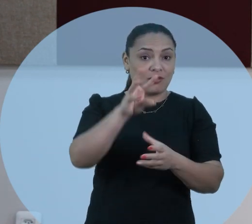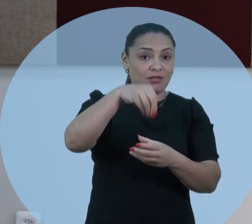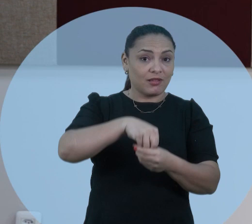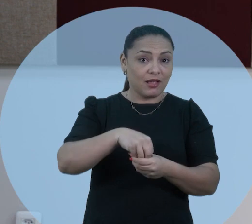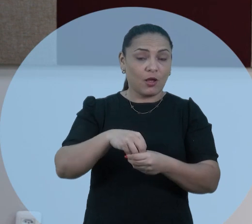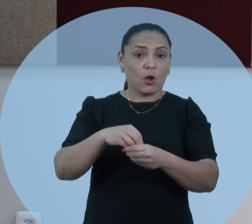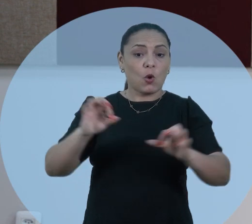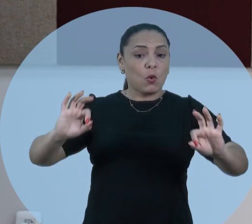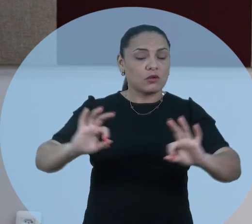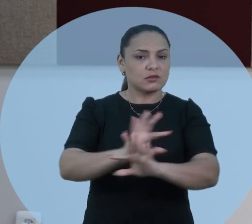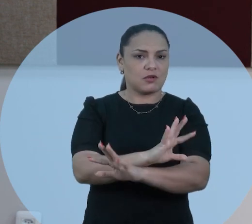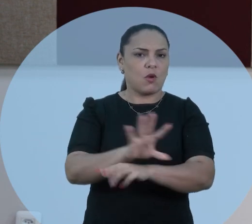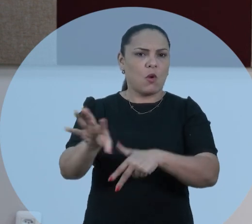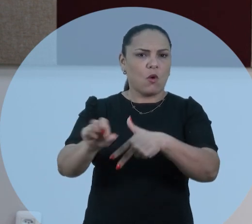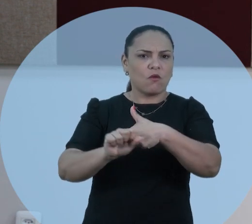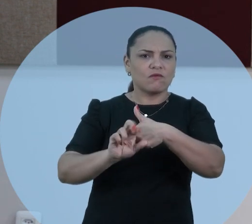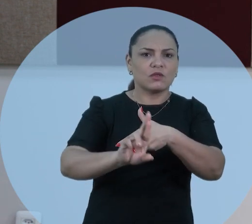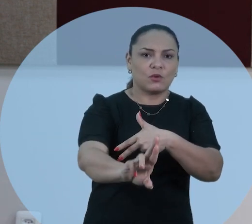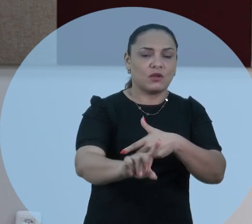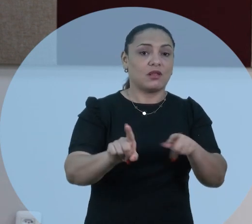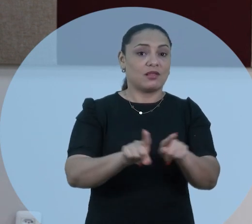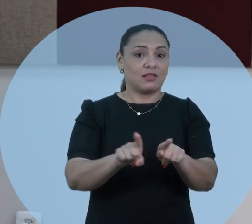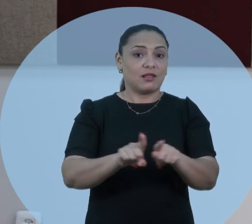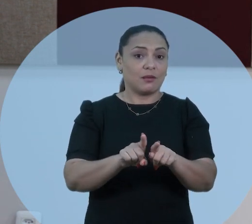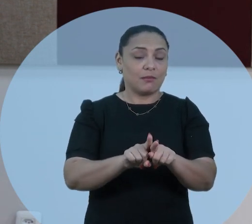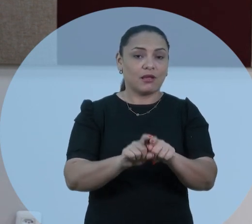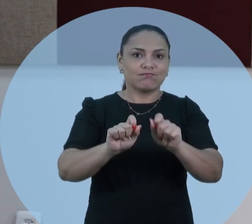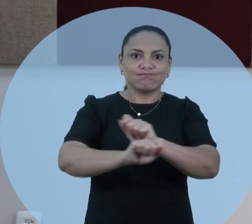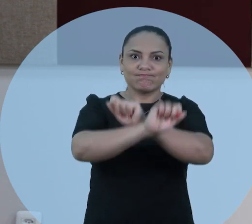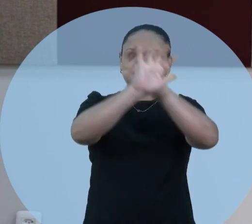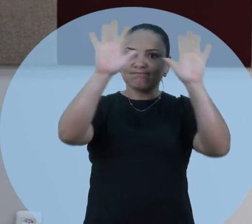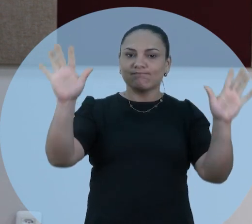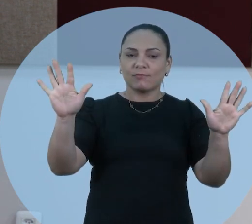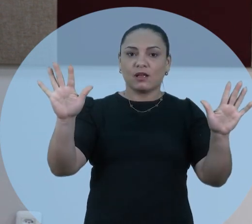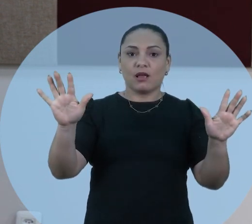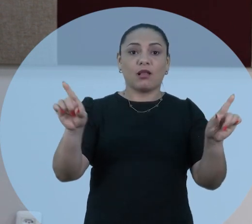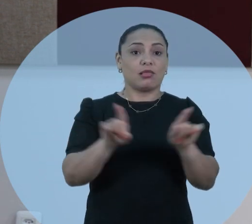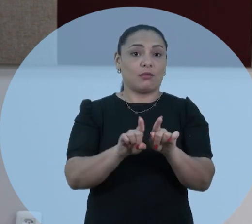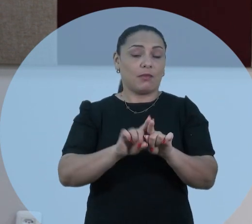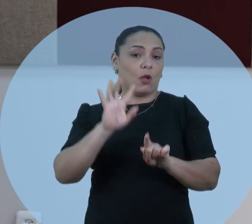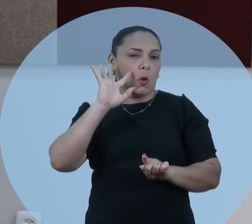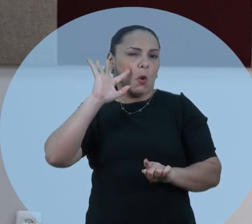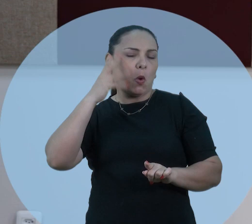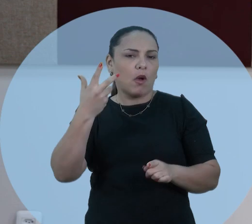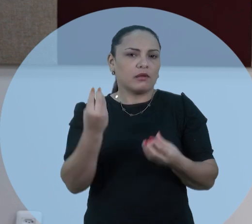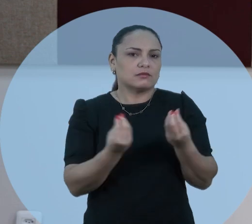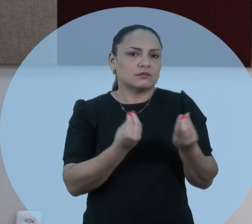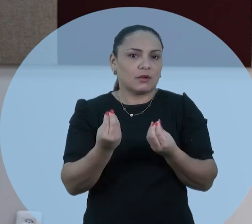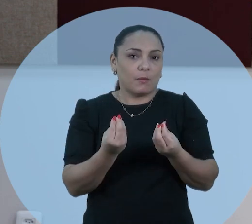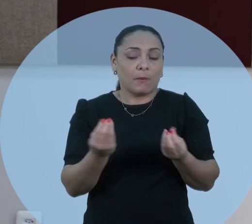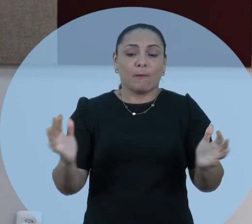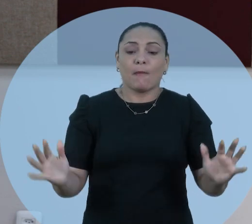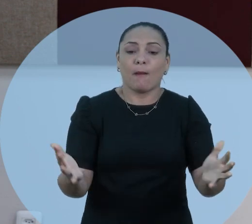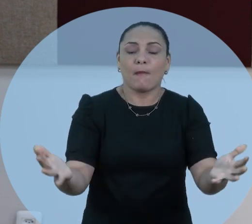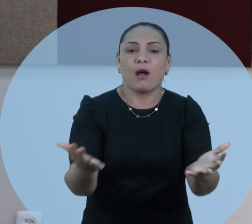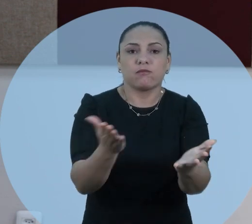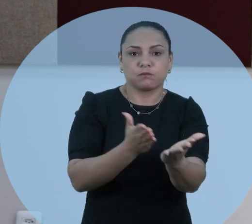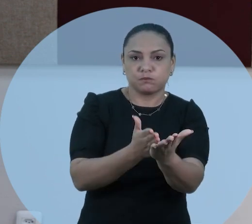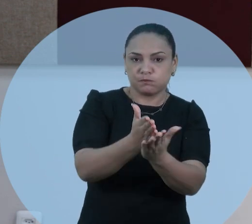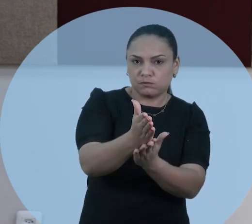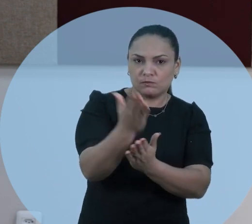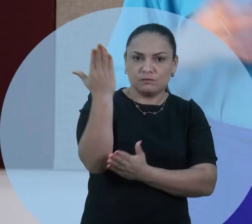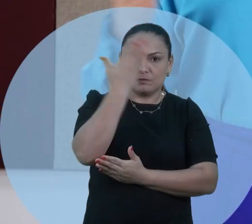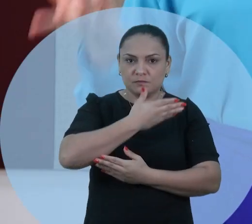ouvidoria, transparência e prevenção à corrupção, organizadas e direcionadas para a promoção da integridade